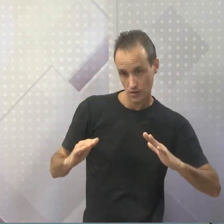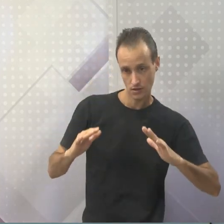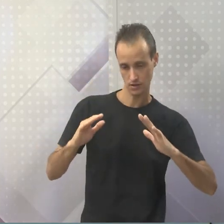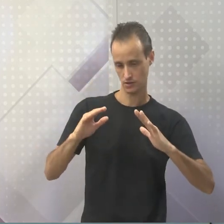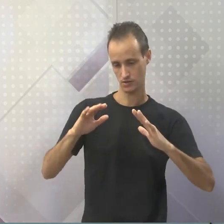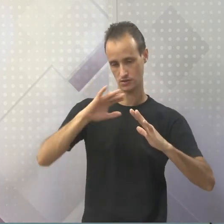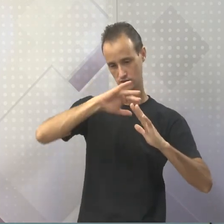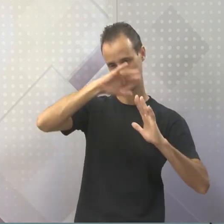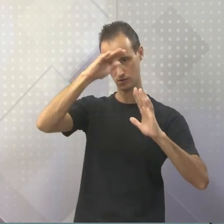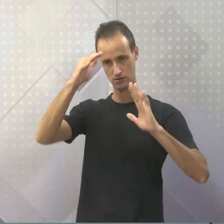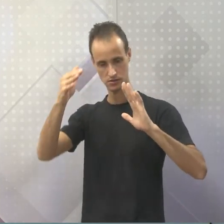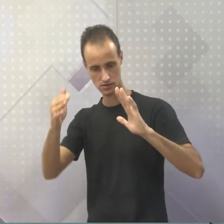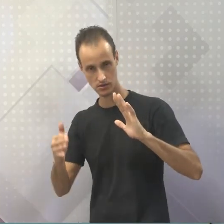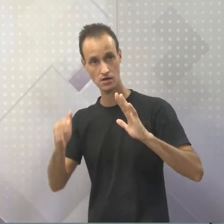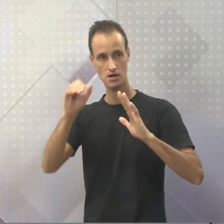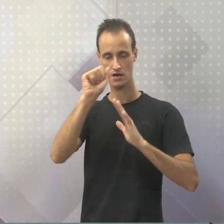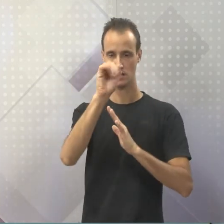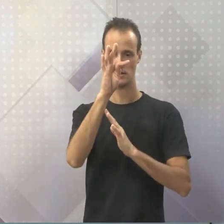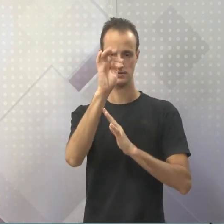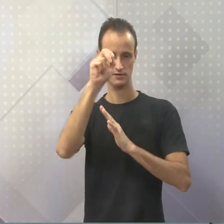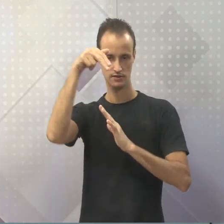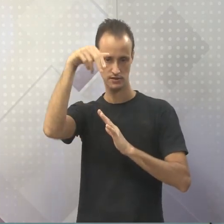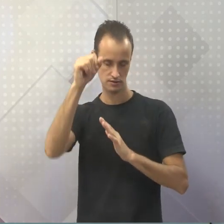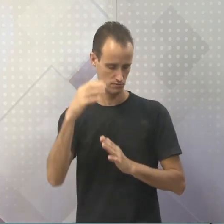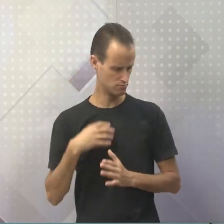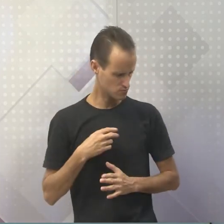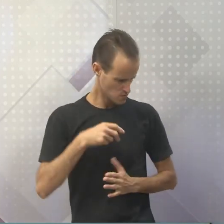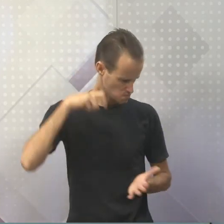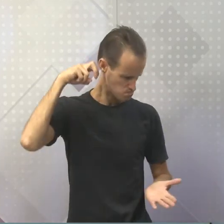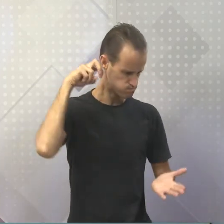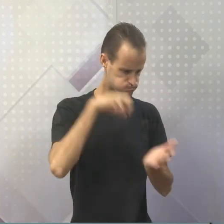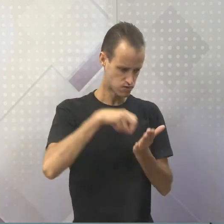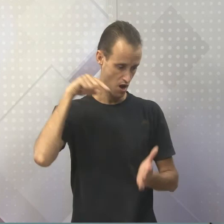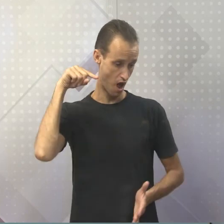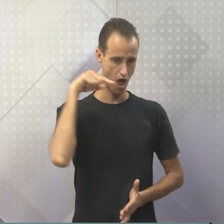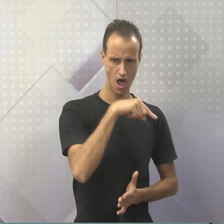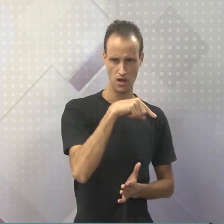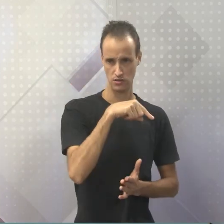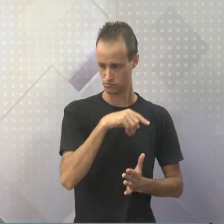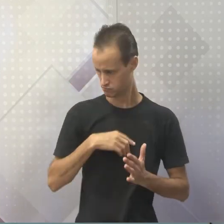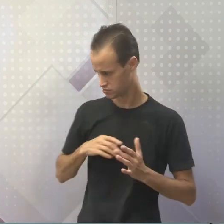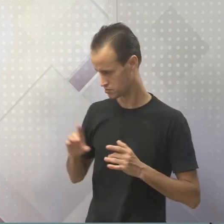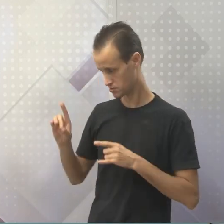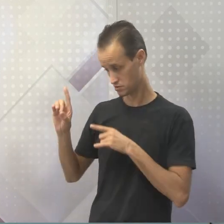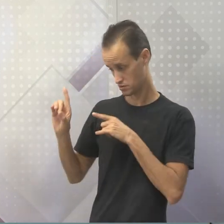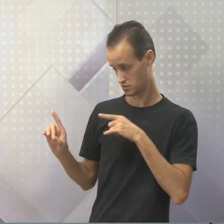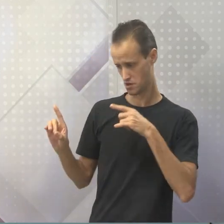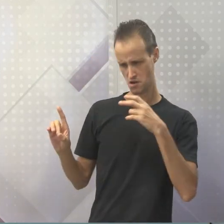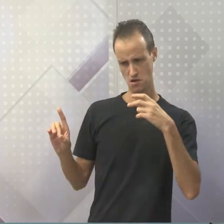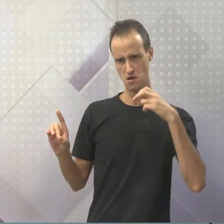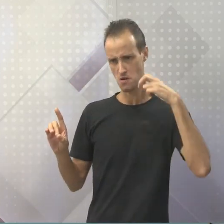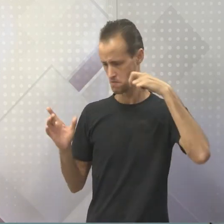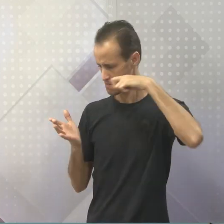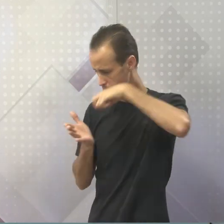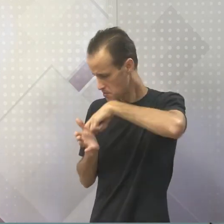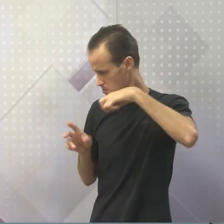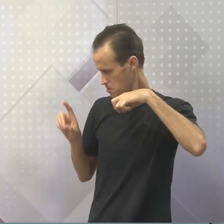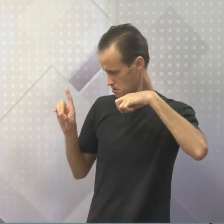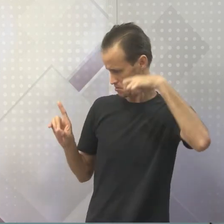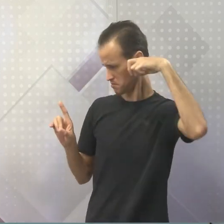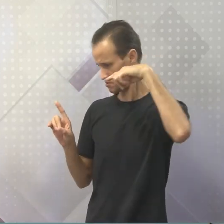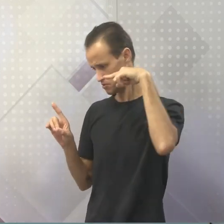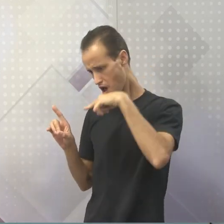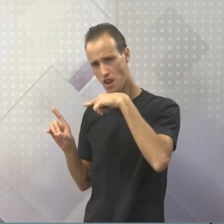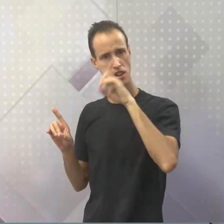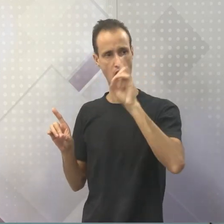no templo de Atena. A Atena simplesmente puniu, decidiu punir. E não o outro deus que fez isso, essa maldade com